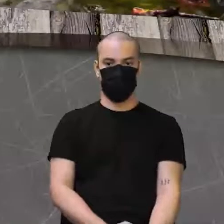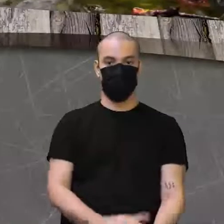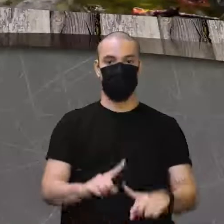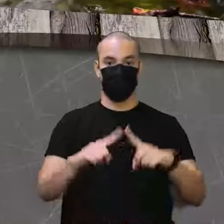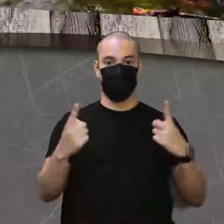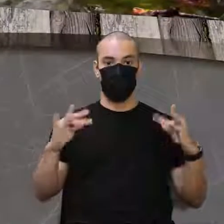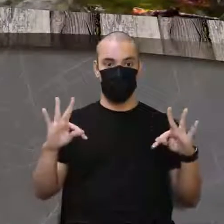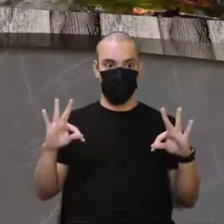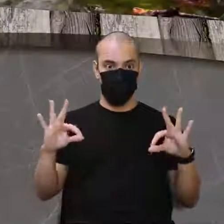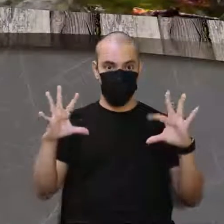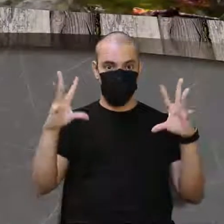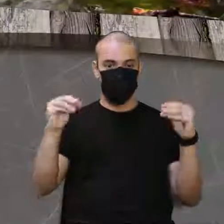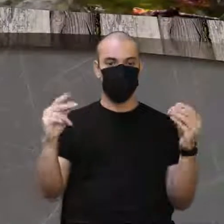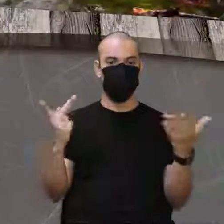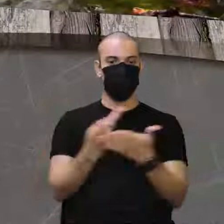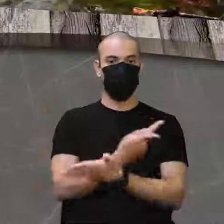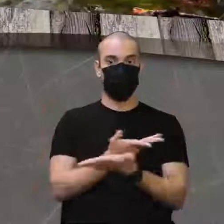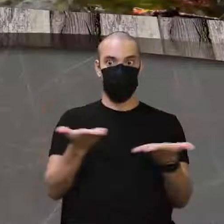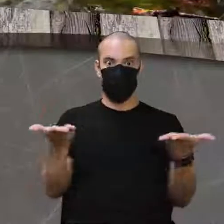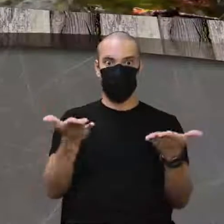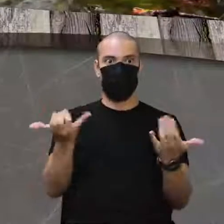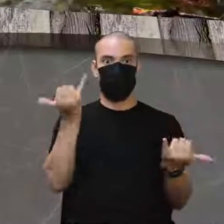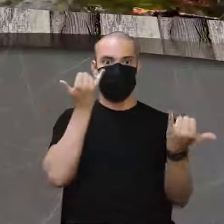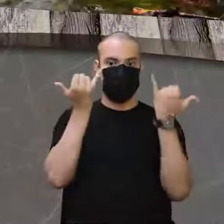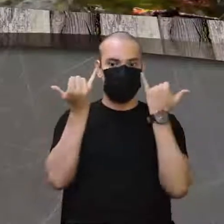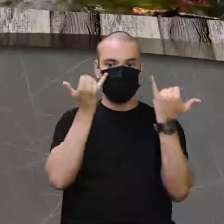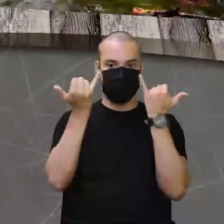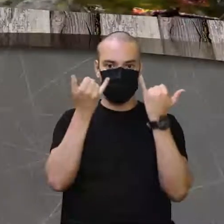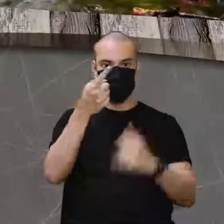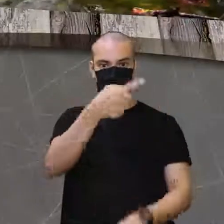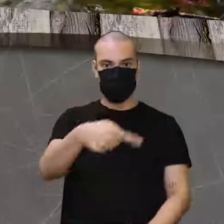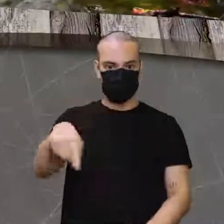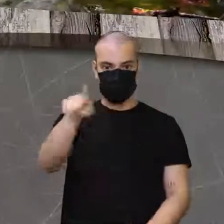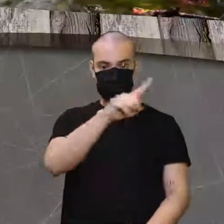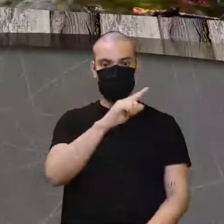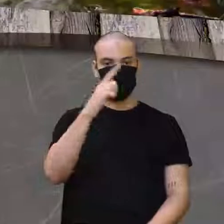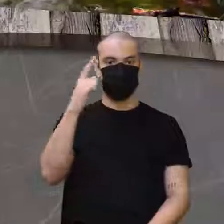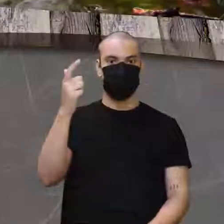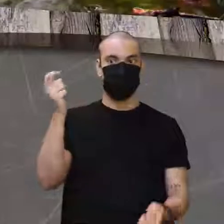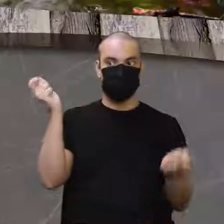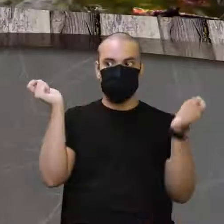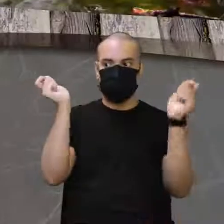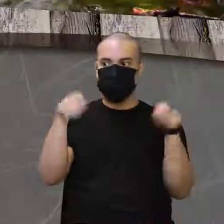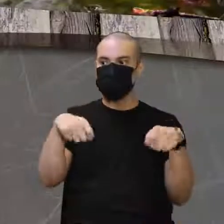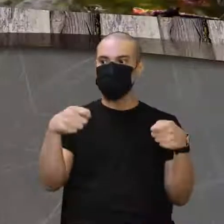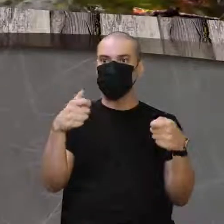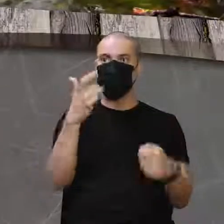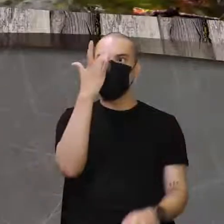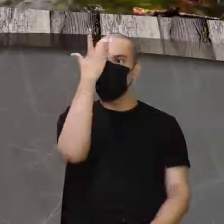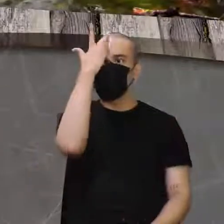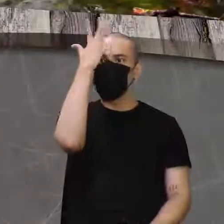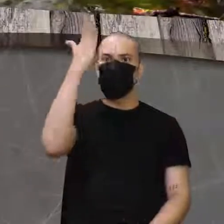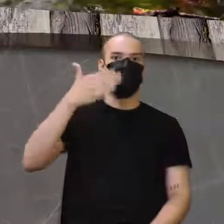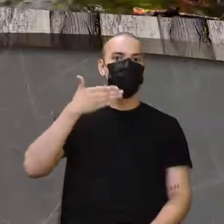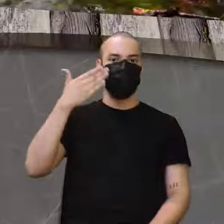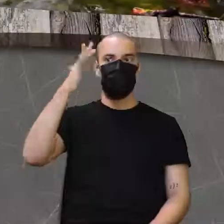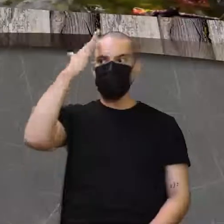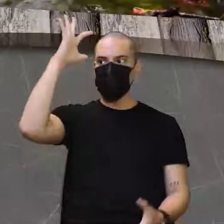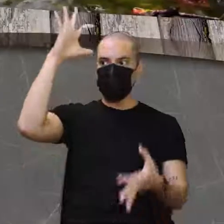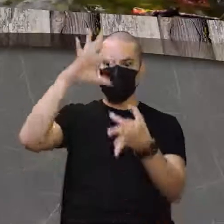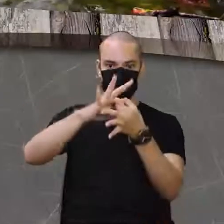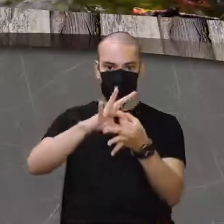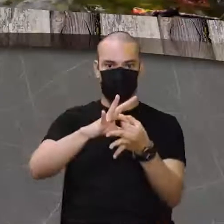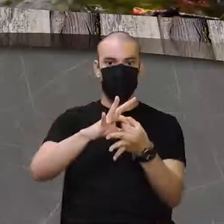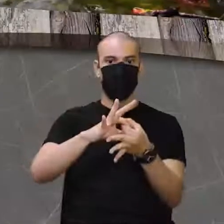tudo isso de hoje, para todas as informações de hoje, serem tão fáceis de assimilarmos,